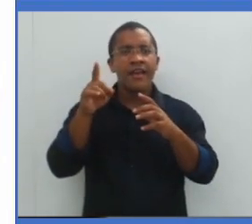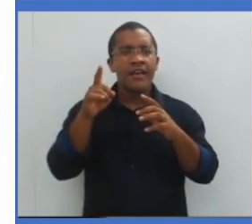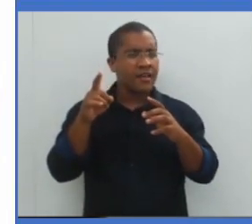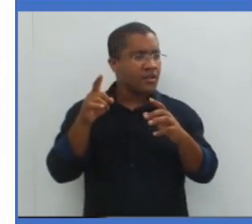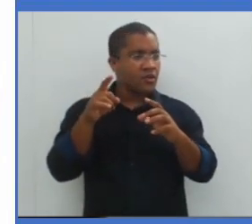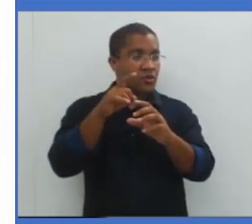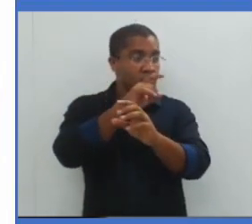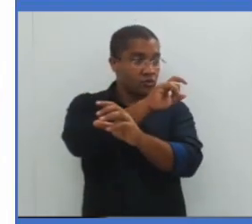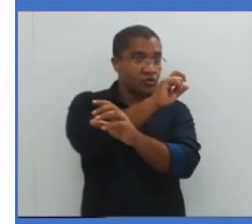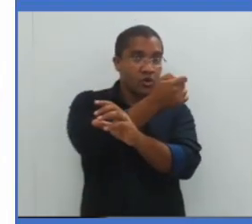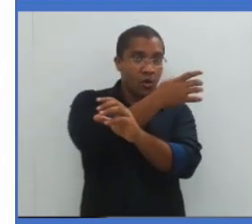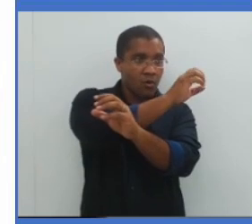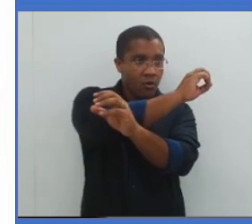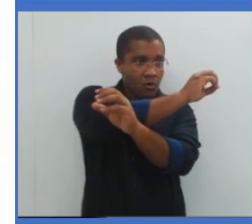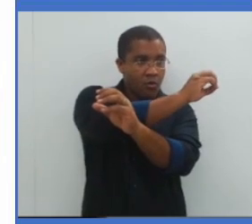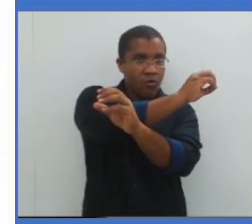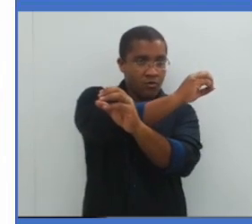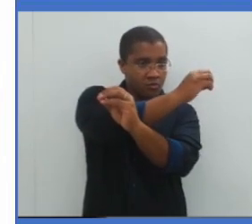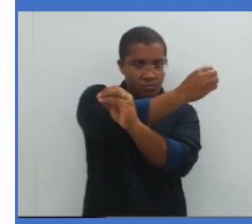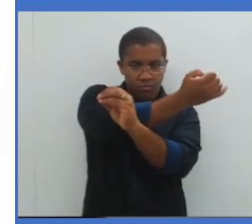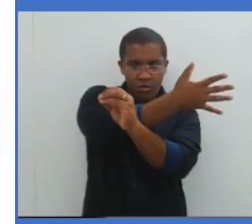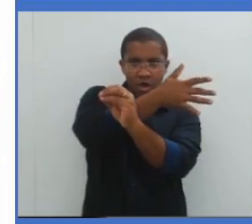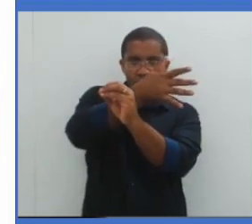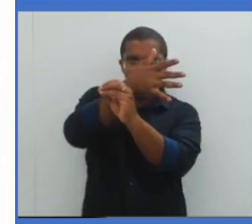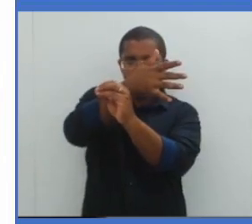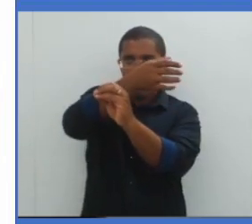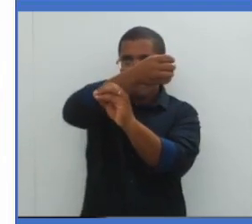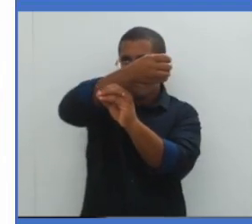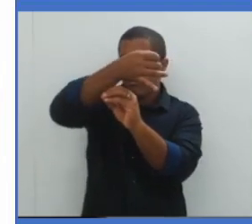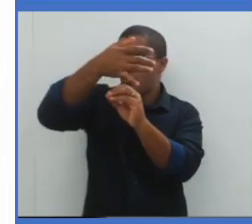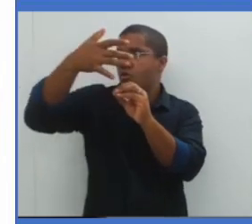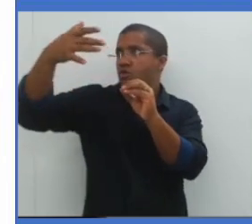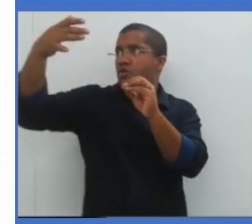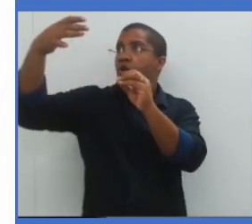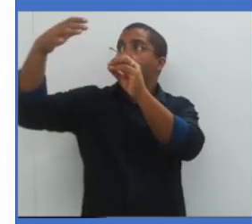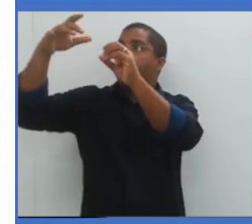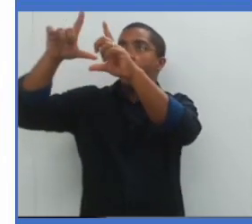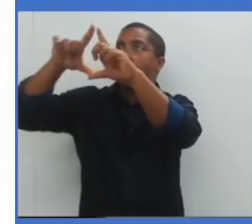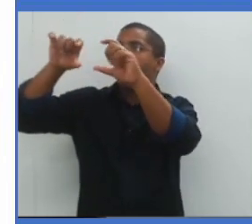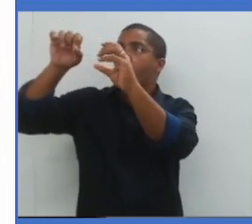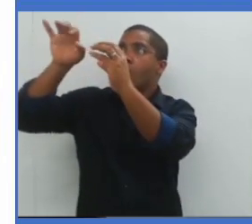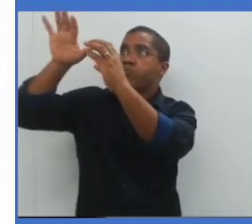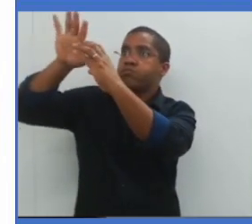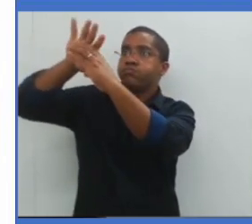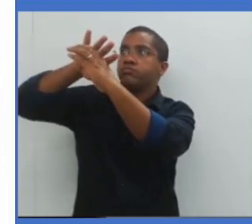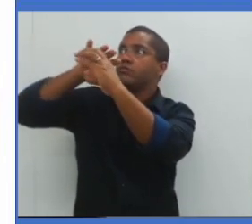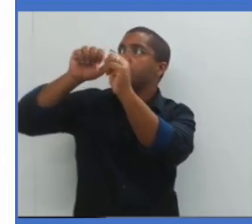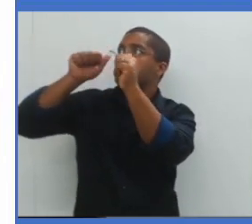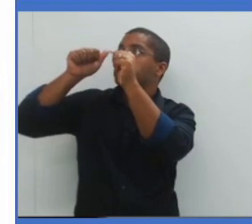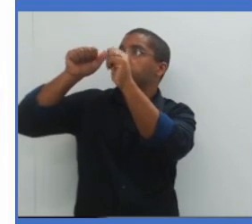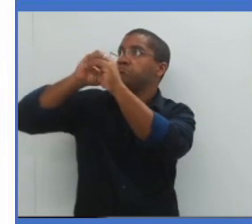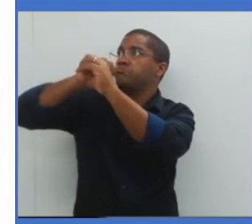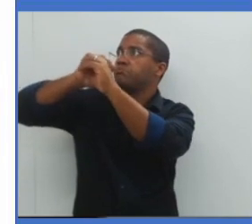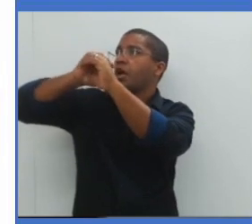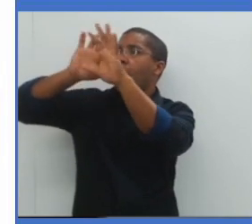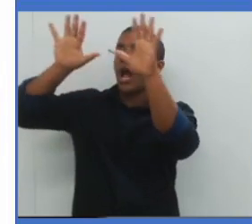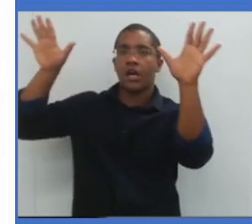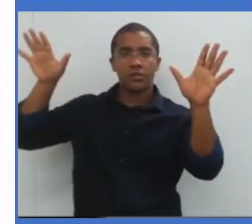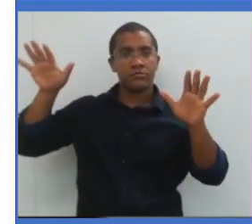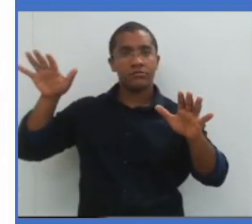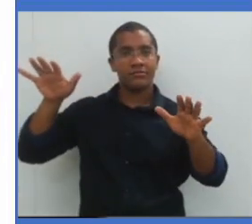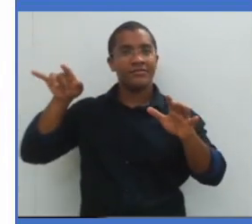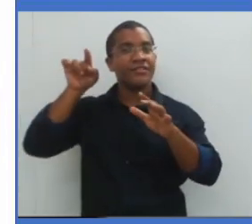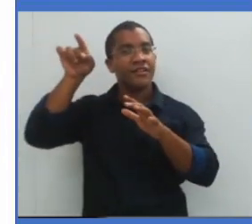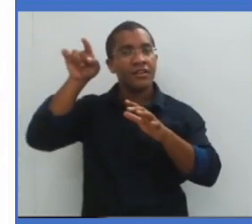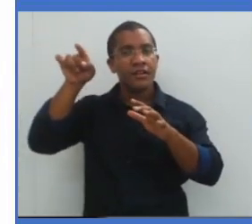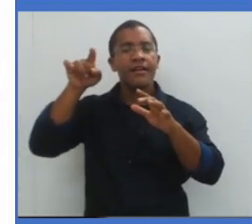completamente a face voltada para o observador da terra. Diferentemente da lua nova.